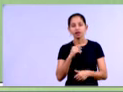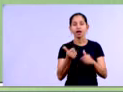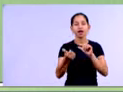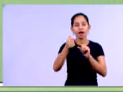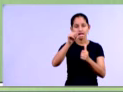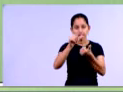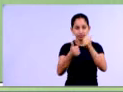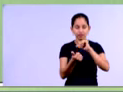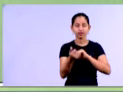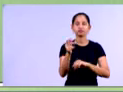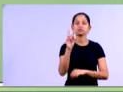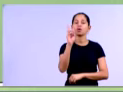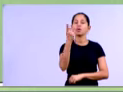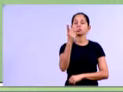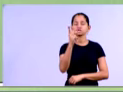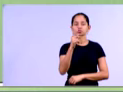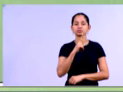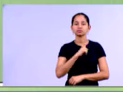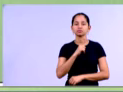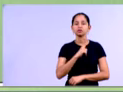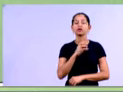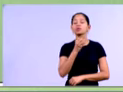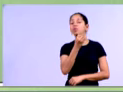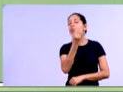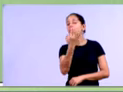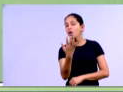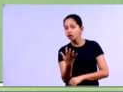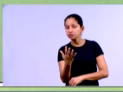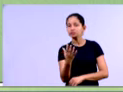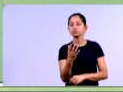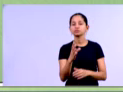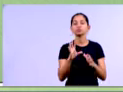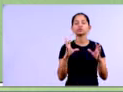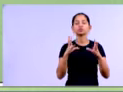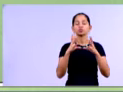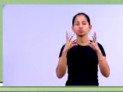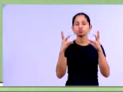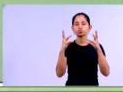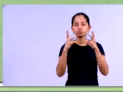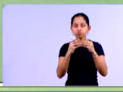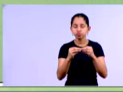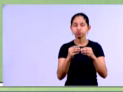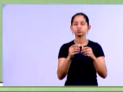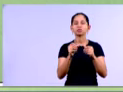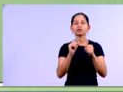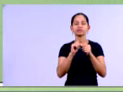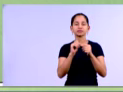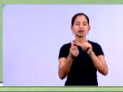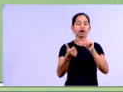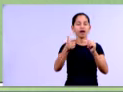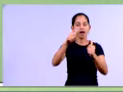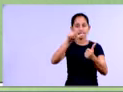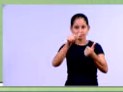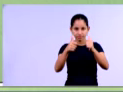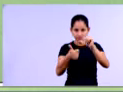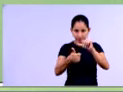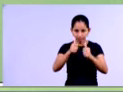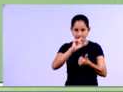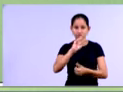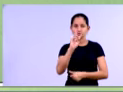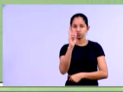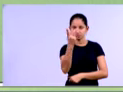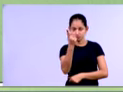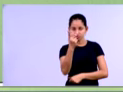conta disponibilidades. Nós vamos pegar o valor da disponibilidade de 2013 e vamos dividir pelo valor da disponibilidade de 2012,